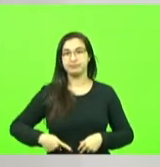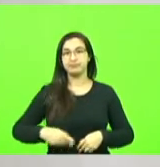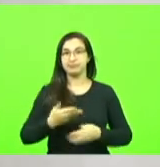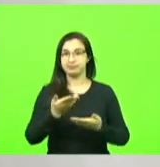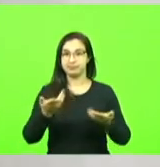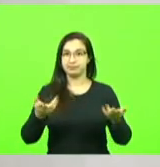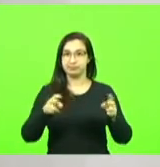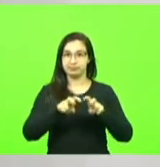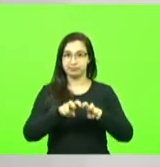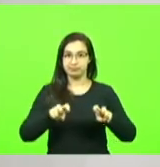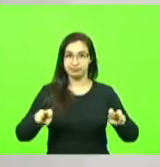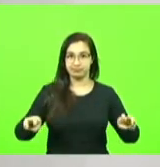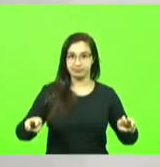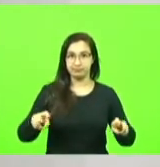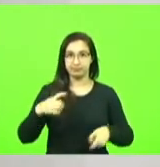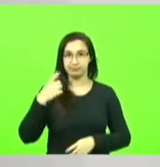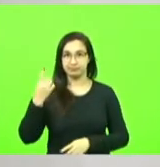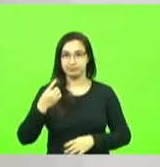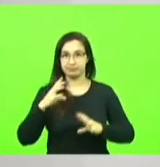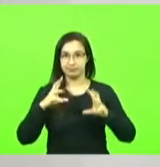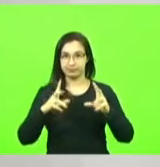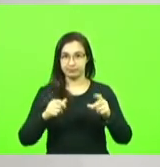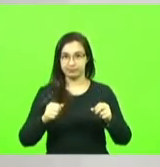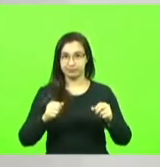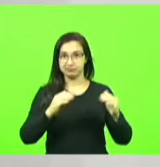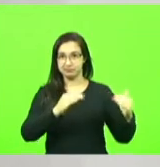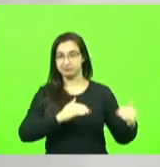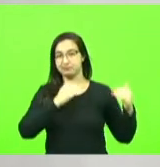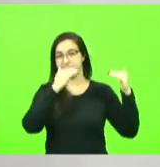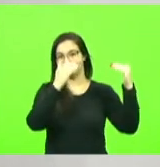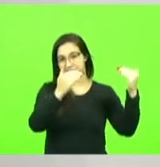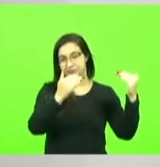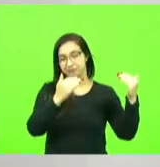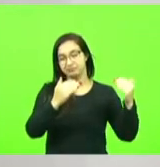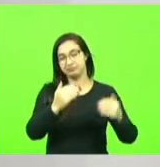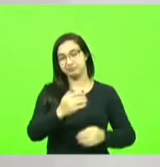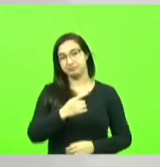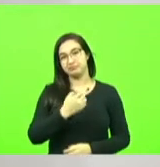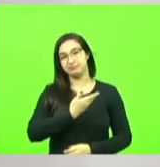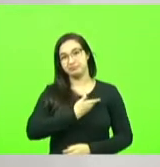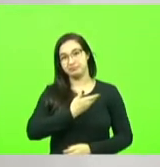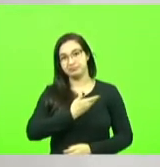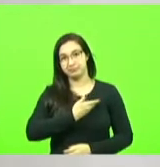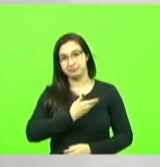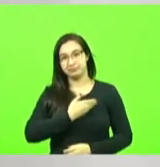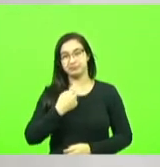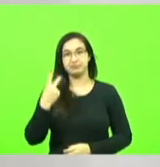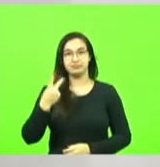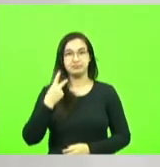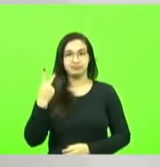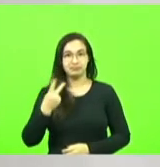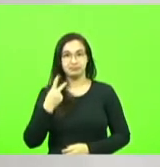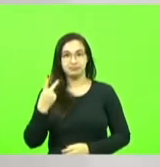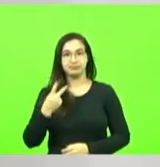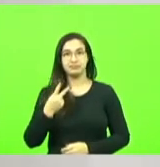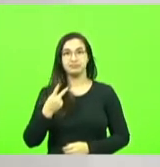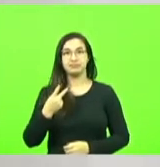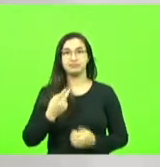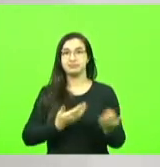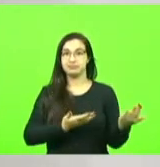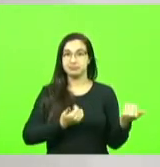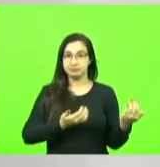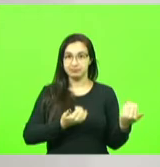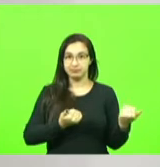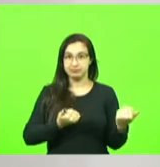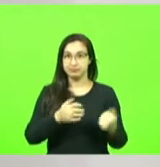nobres deputados demais autoridades nossos colegas vereadores Mirins e o público presente meu